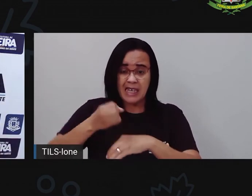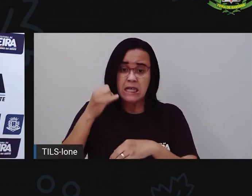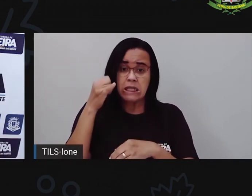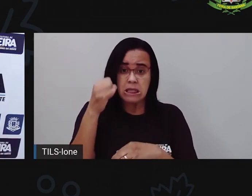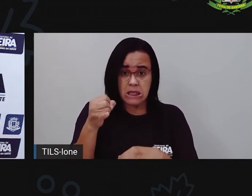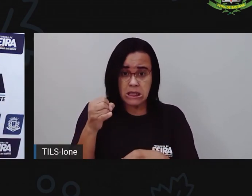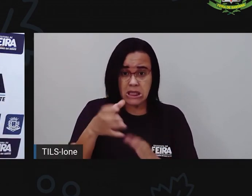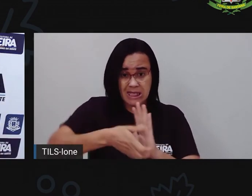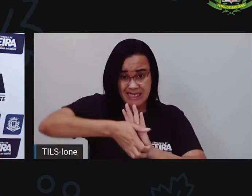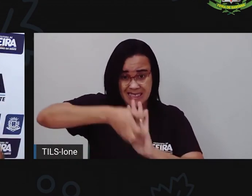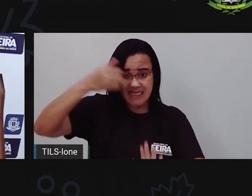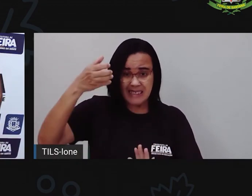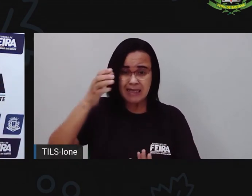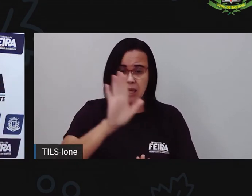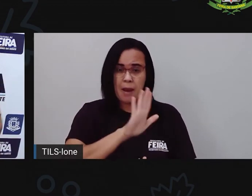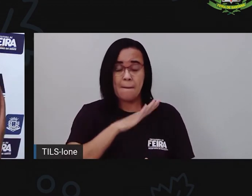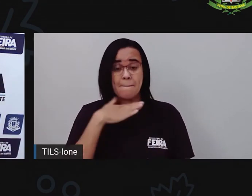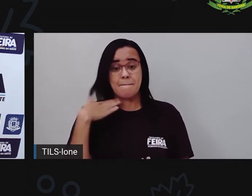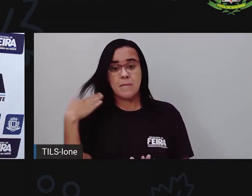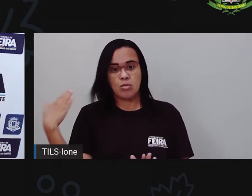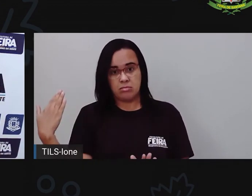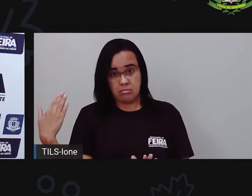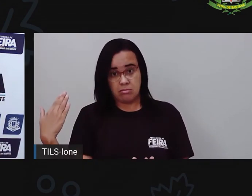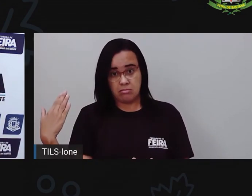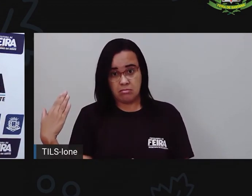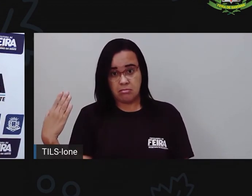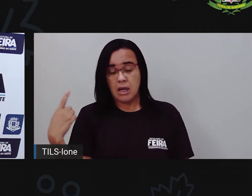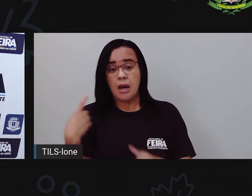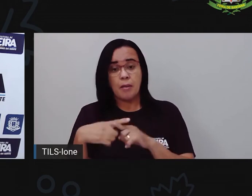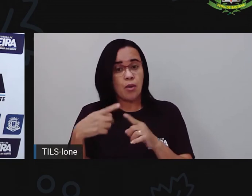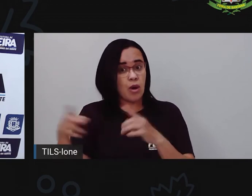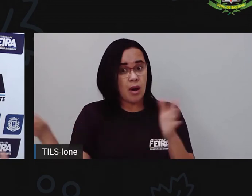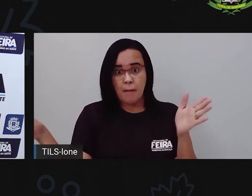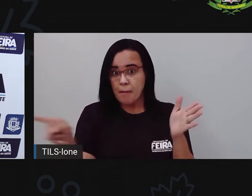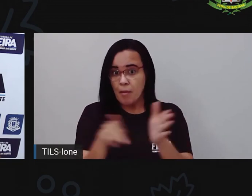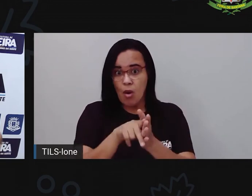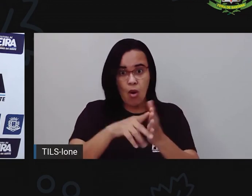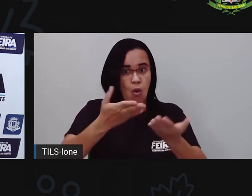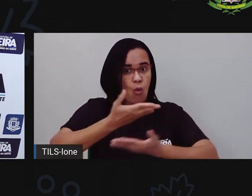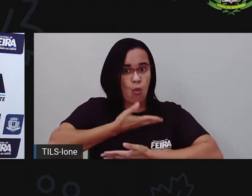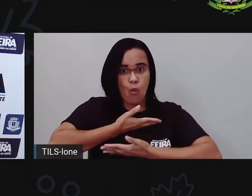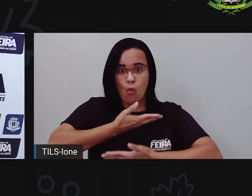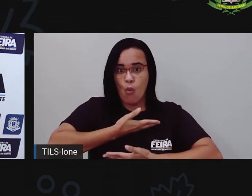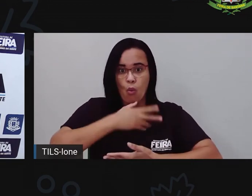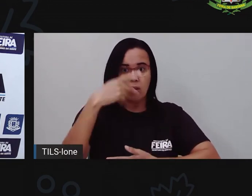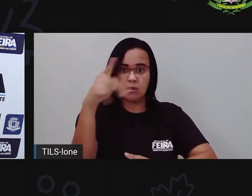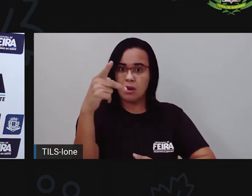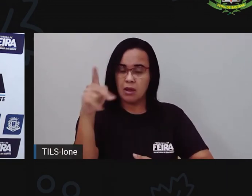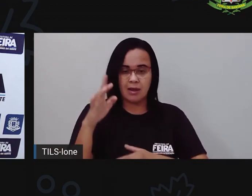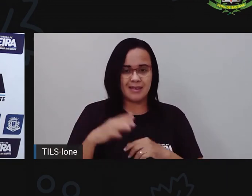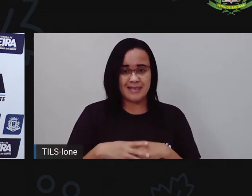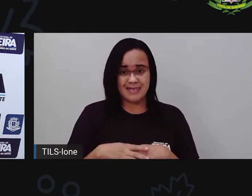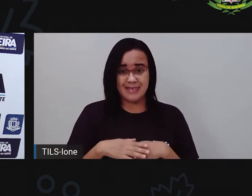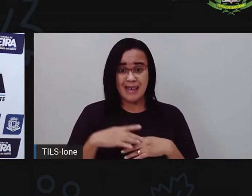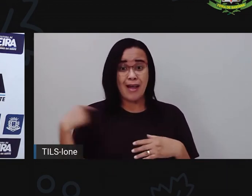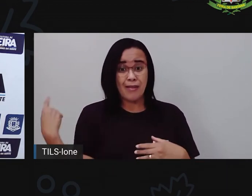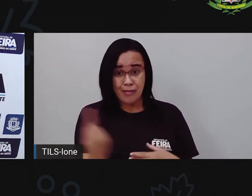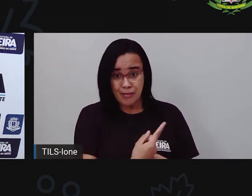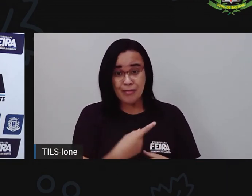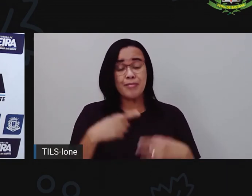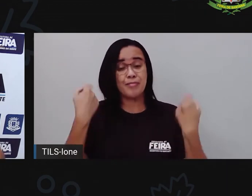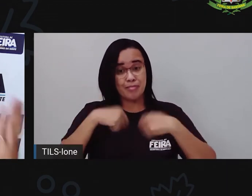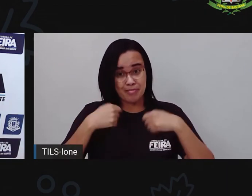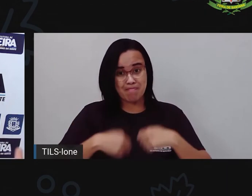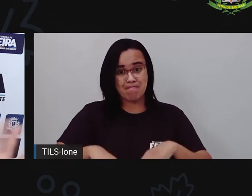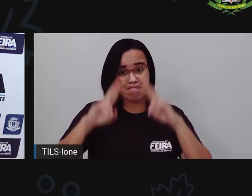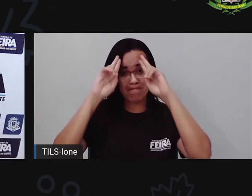ela morre, porque faz parte do corpo dela. Então, a gente tem que respeitar o ambiente natural dos animais,